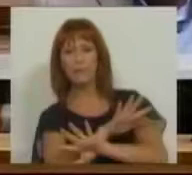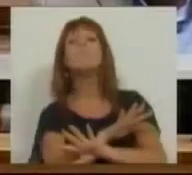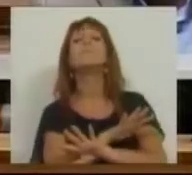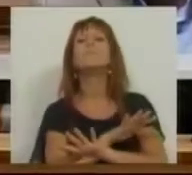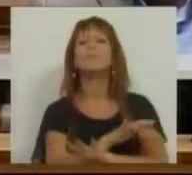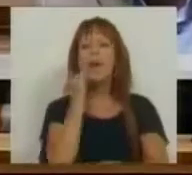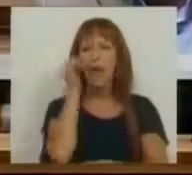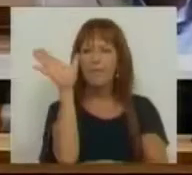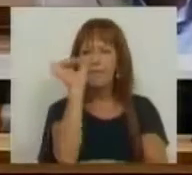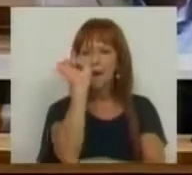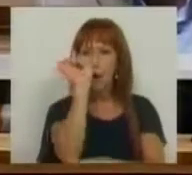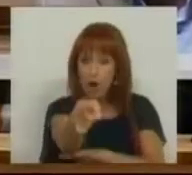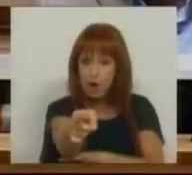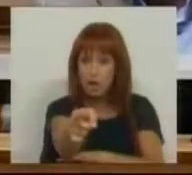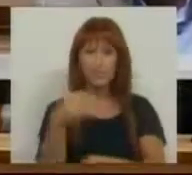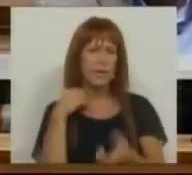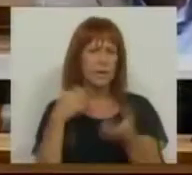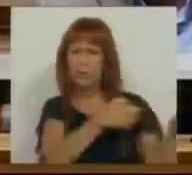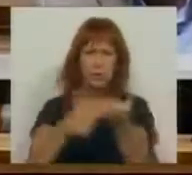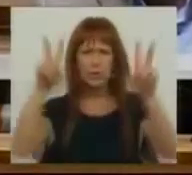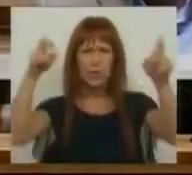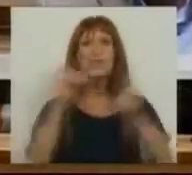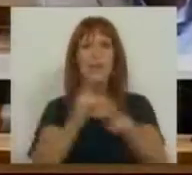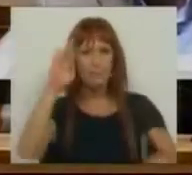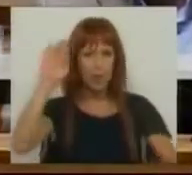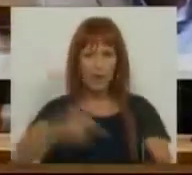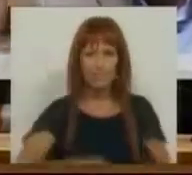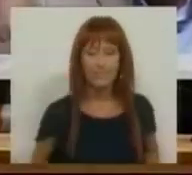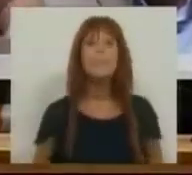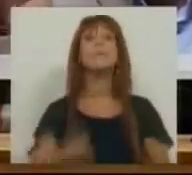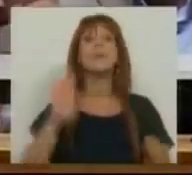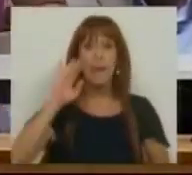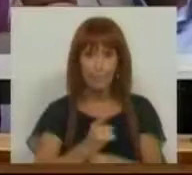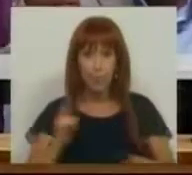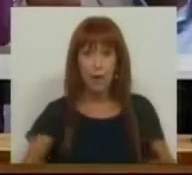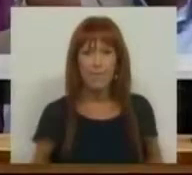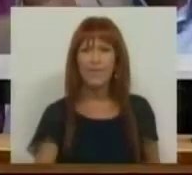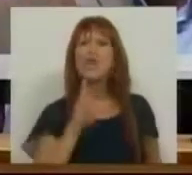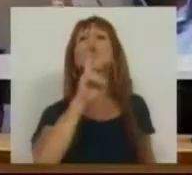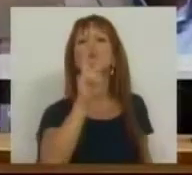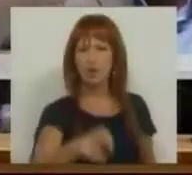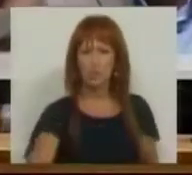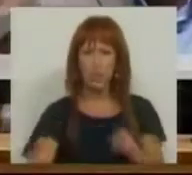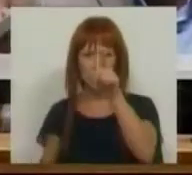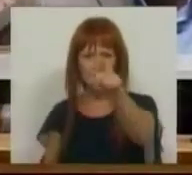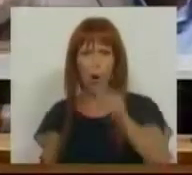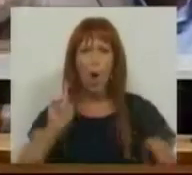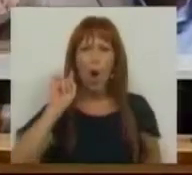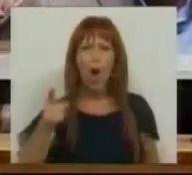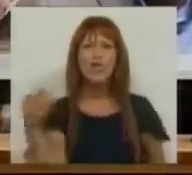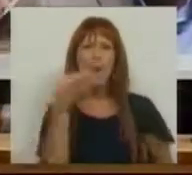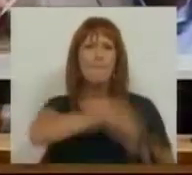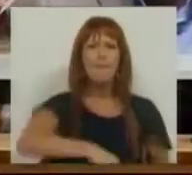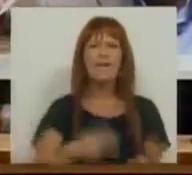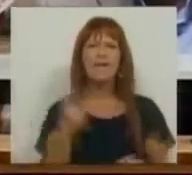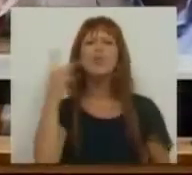Mas mais grave que isso é terrorismo. Sabe porquê, Sr. Deputado? Sabe porquê? E respondo. O que é a